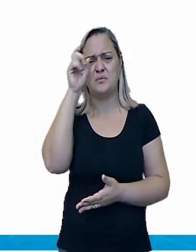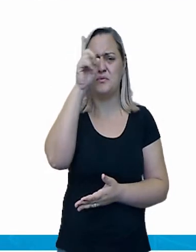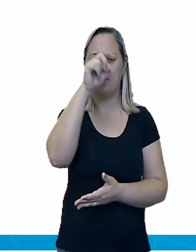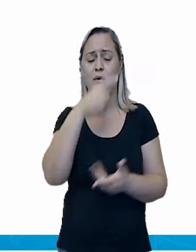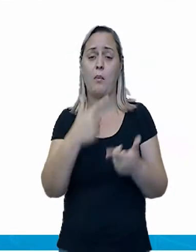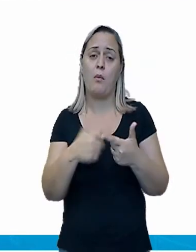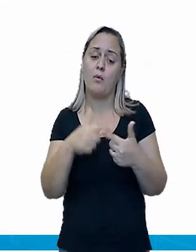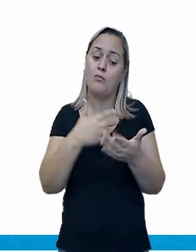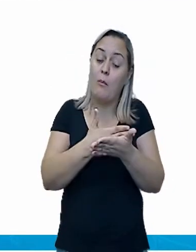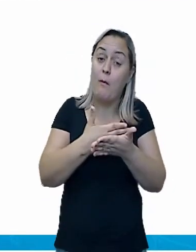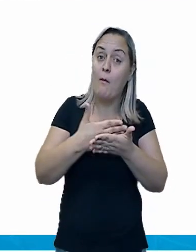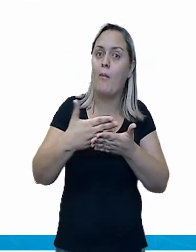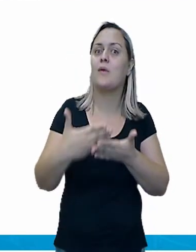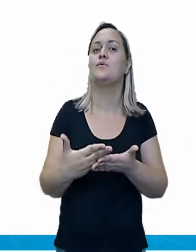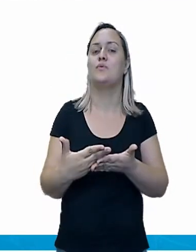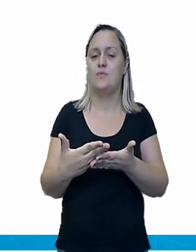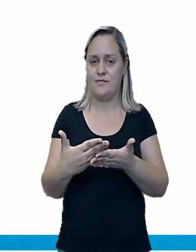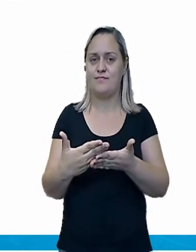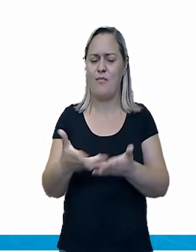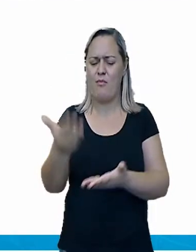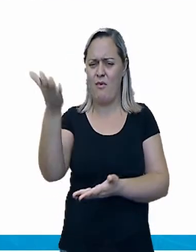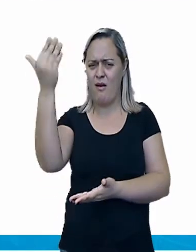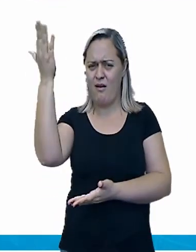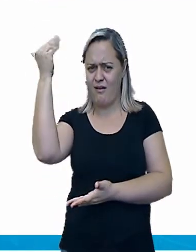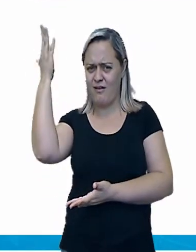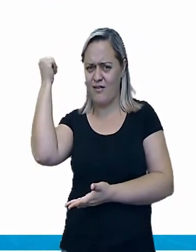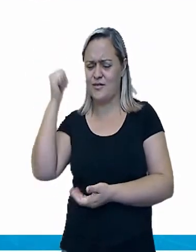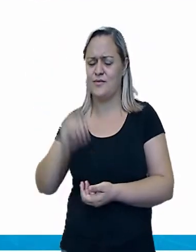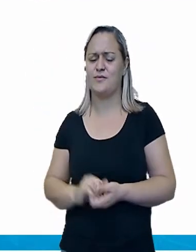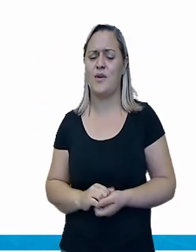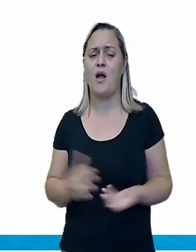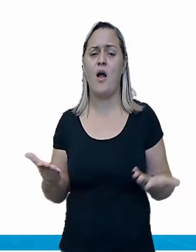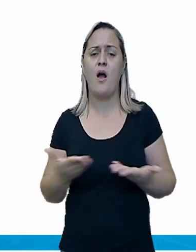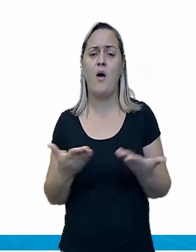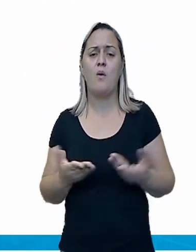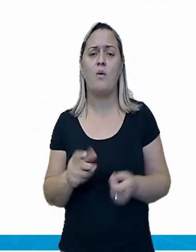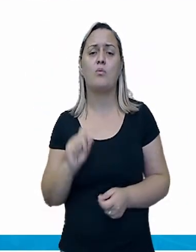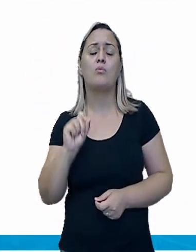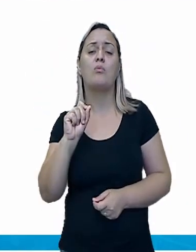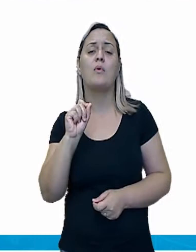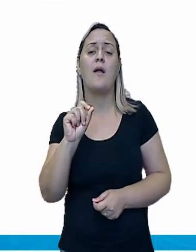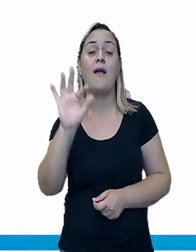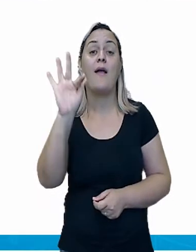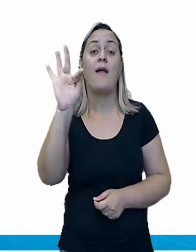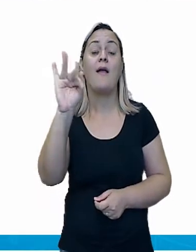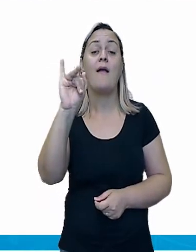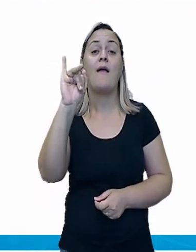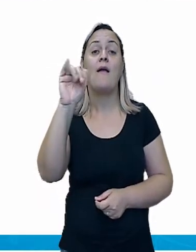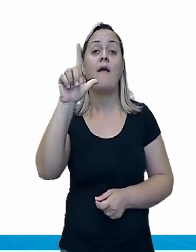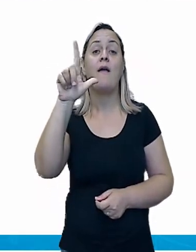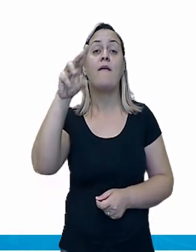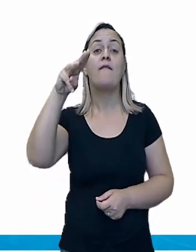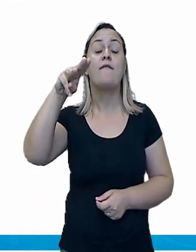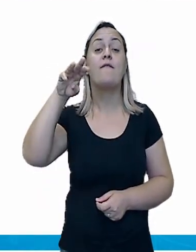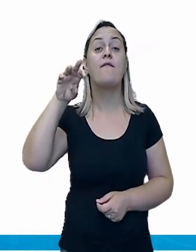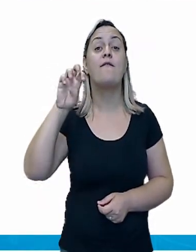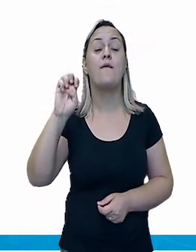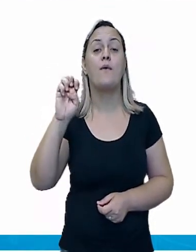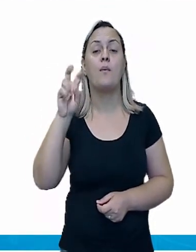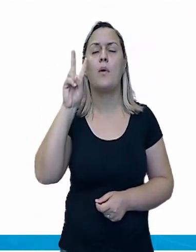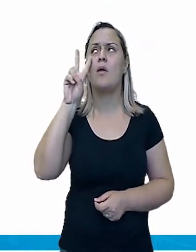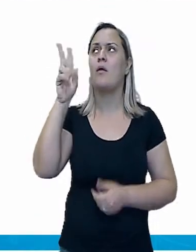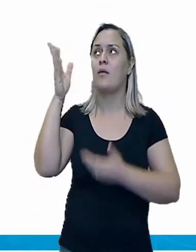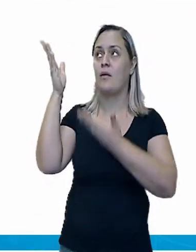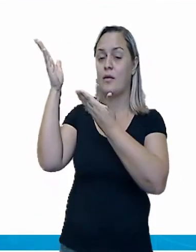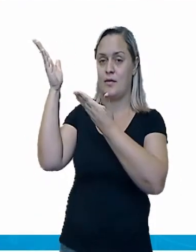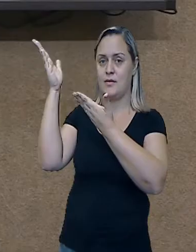mundo externo. Aqui agora nós vamos falar um pouquinho do que é o filme fotográfico, né? Que era colocado num rolinho dentro da máquina. Esse filme é